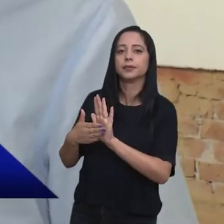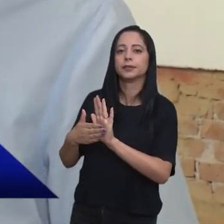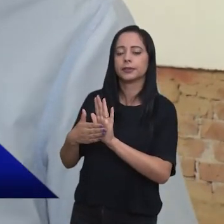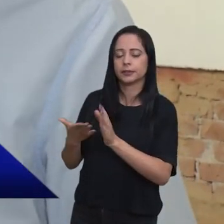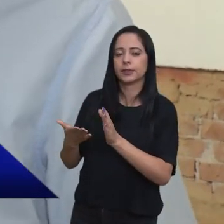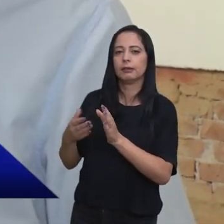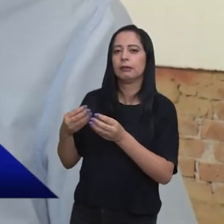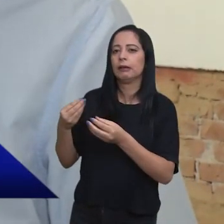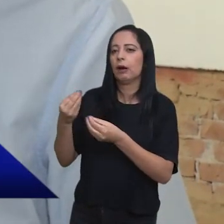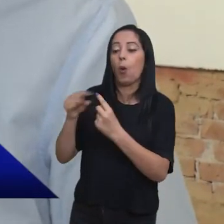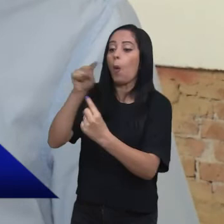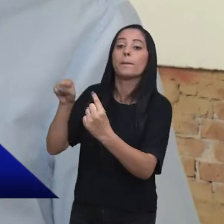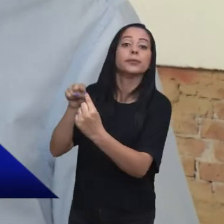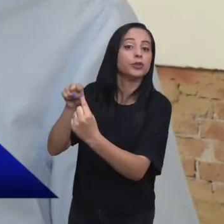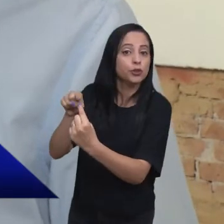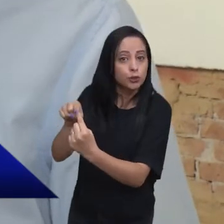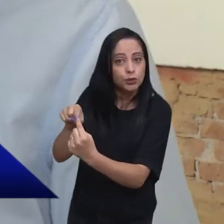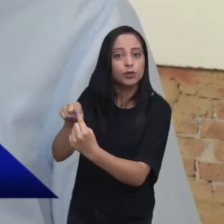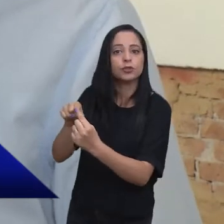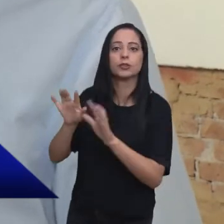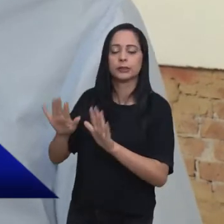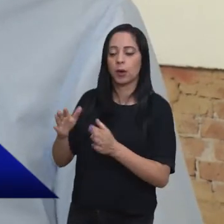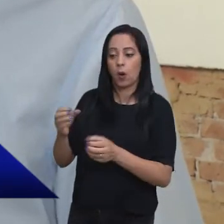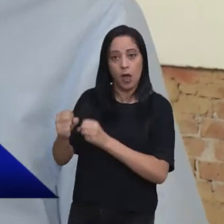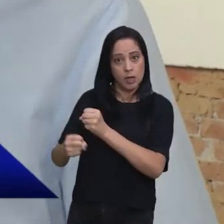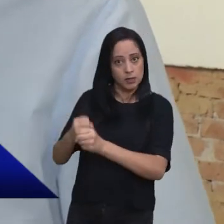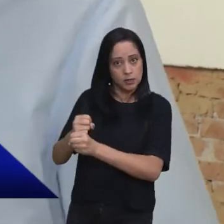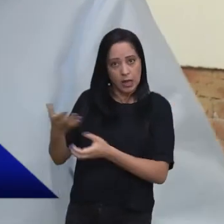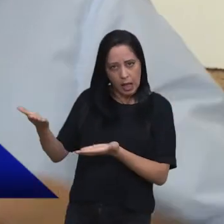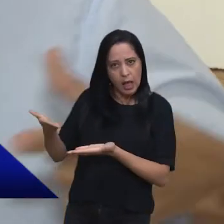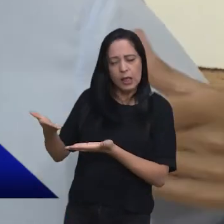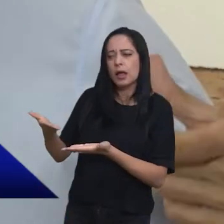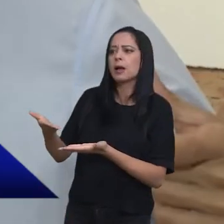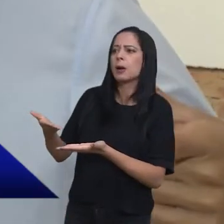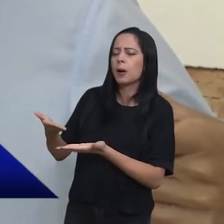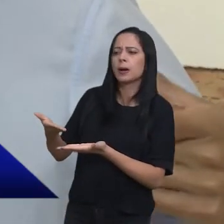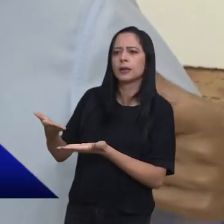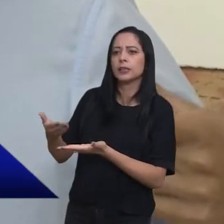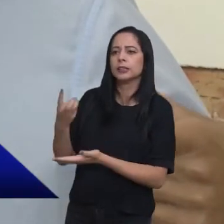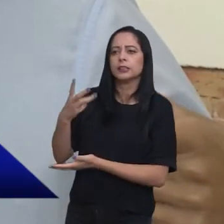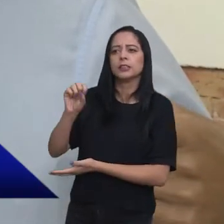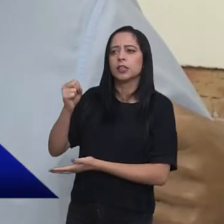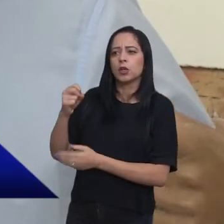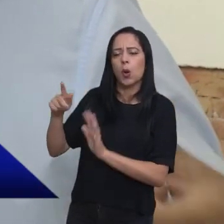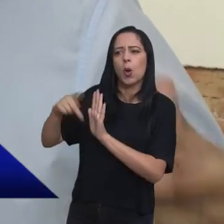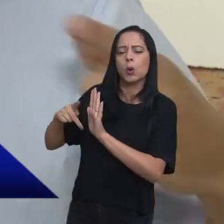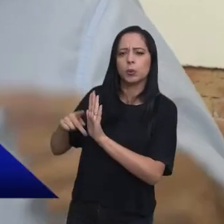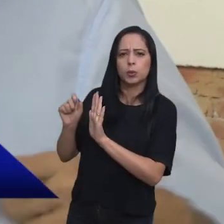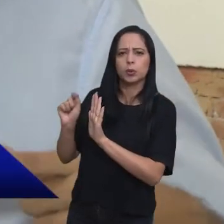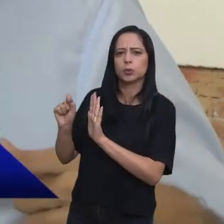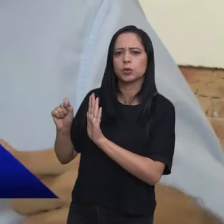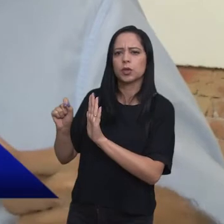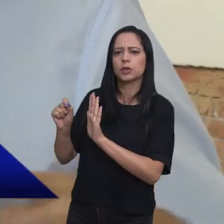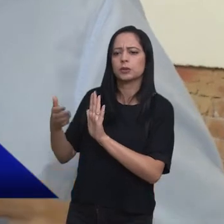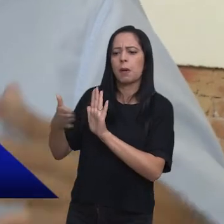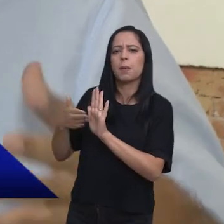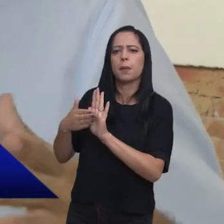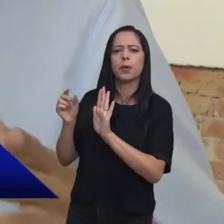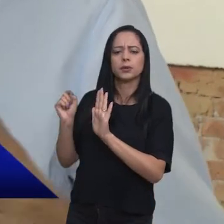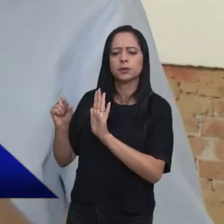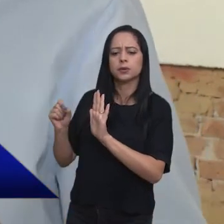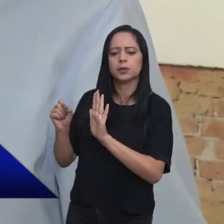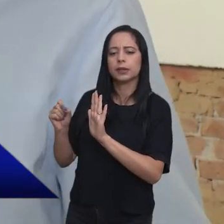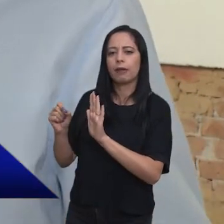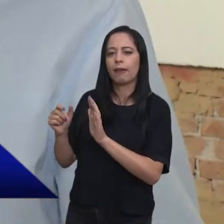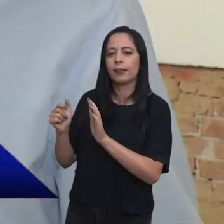pertinência dessa proposta. Esse ano, esse alcance de 38 projetos, a proposta foi essa